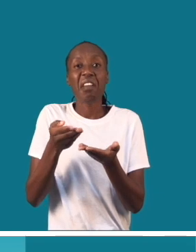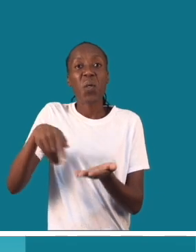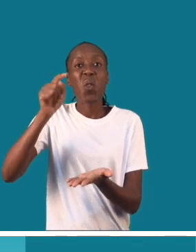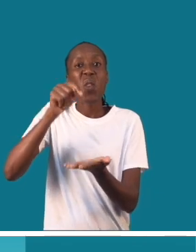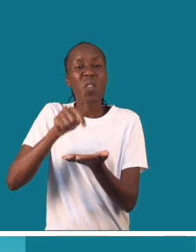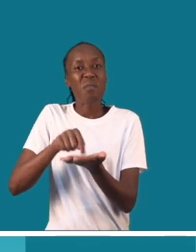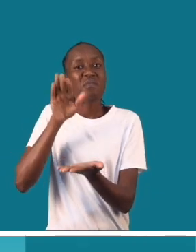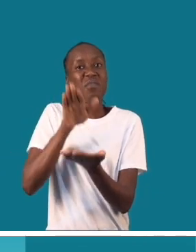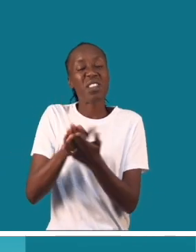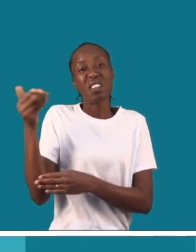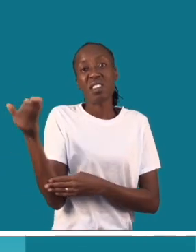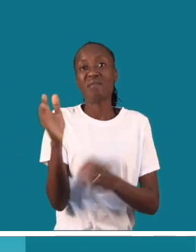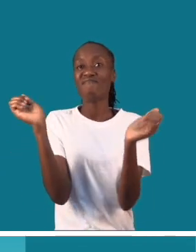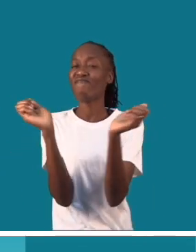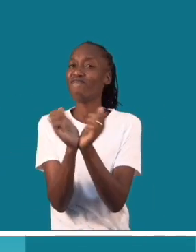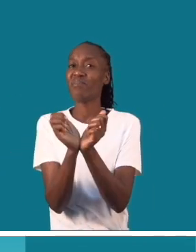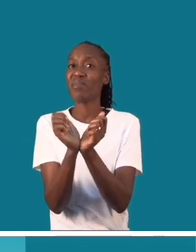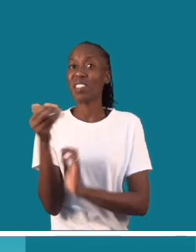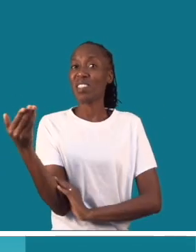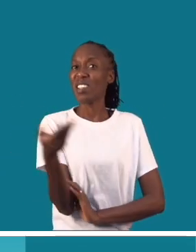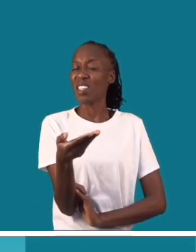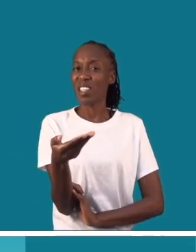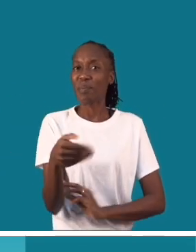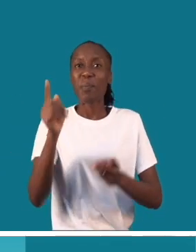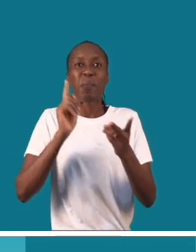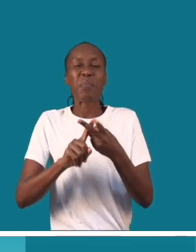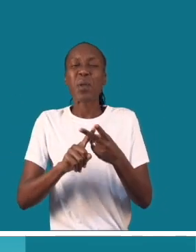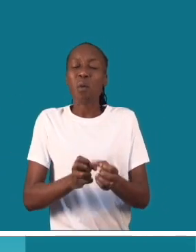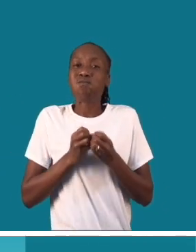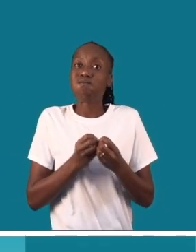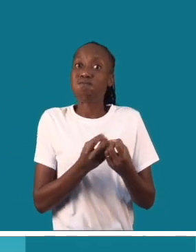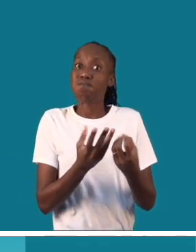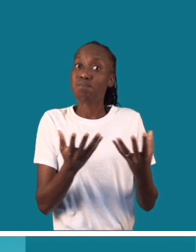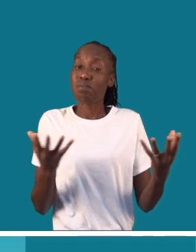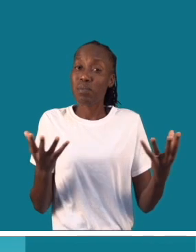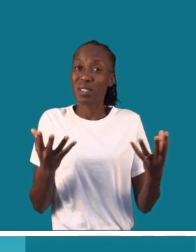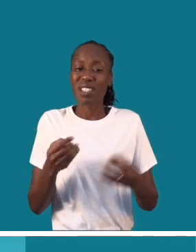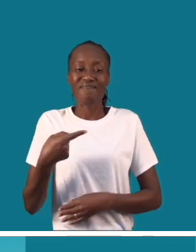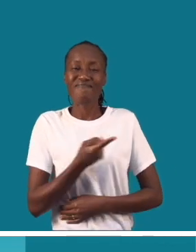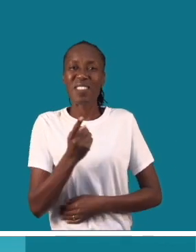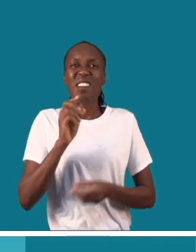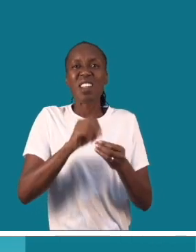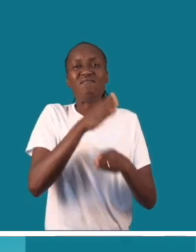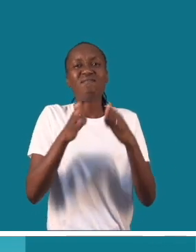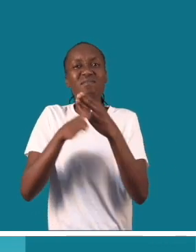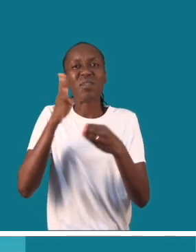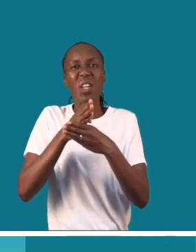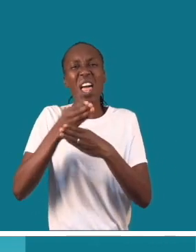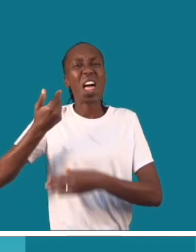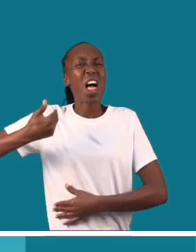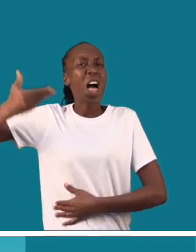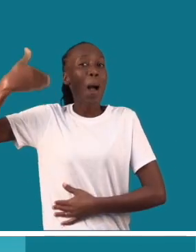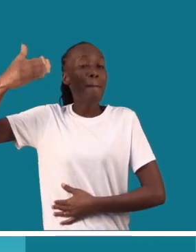Infelizmente, os nossos estabelecimentos prisionais, as nossas penitenciárias, a maior parte delas foram